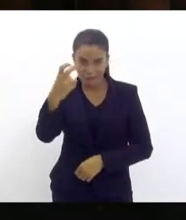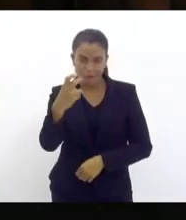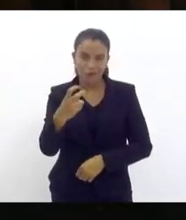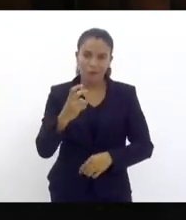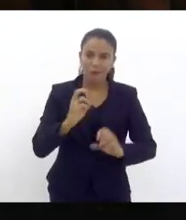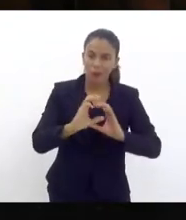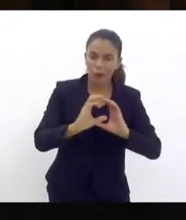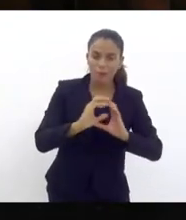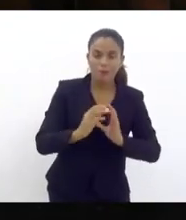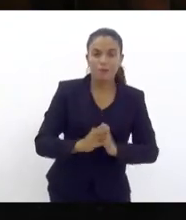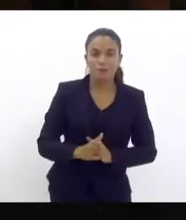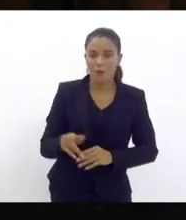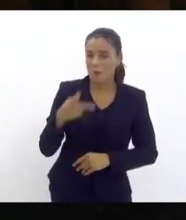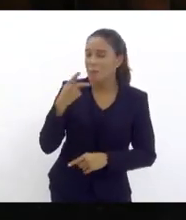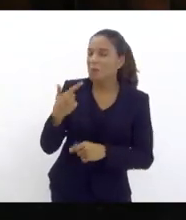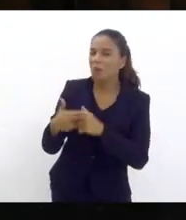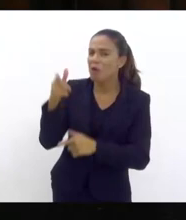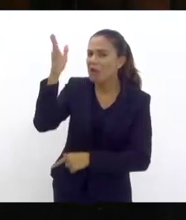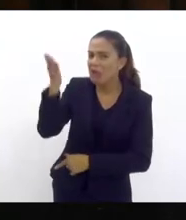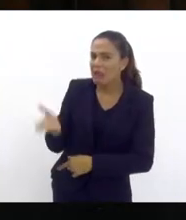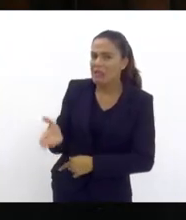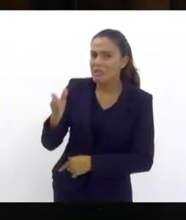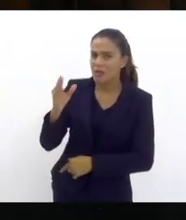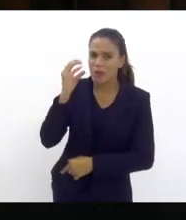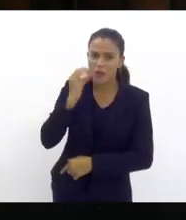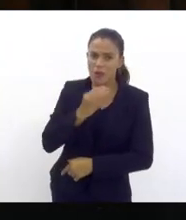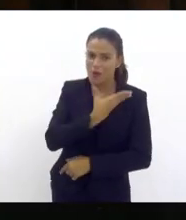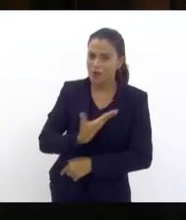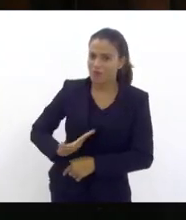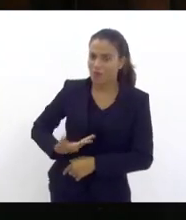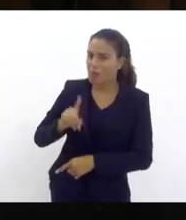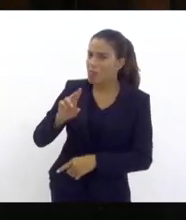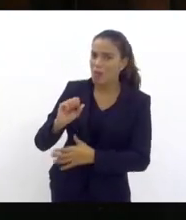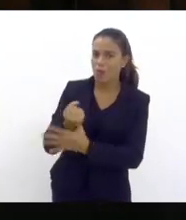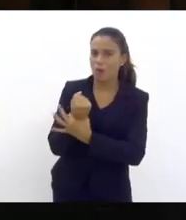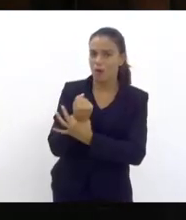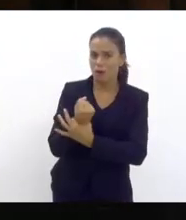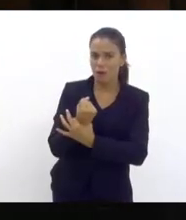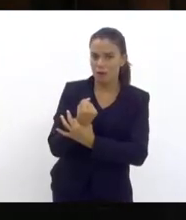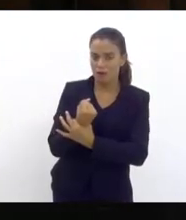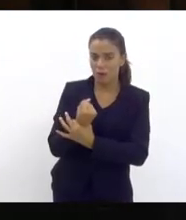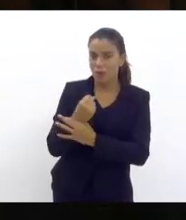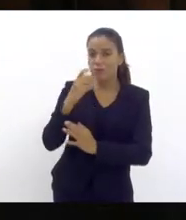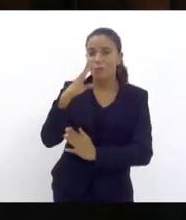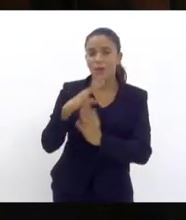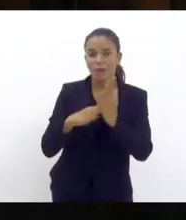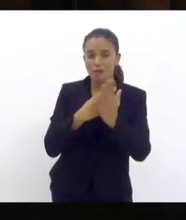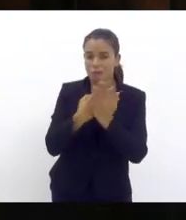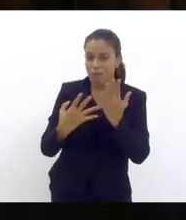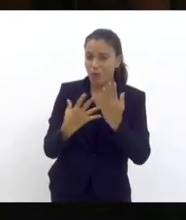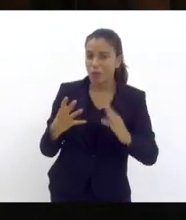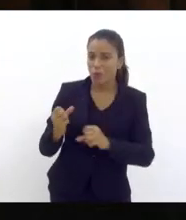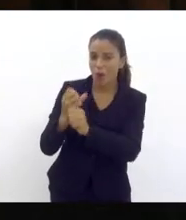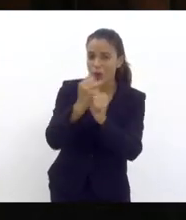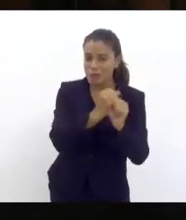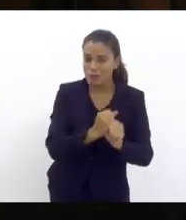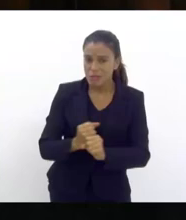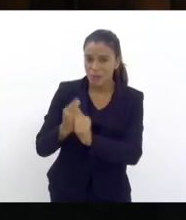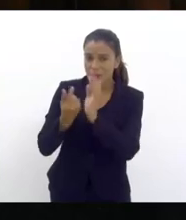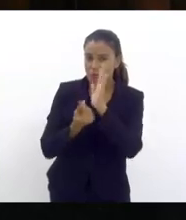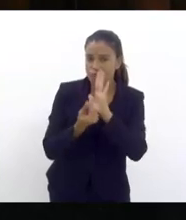dizer por que esse governador não garantiu no orçamento do Estado, por exemplo,